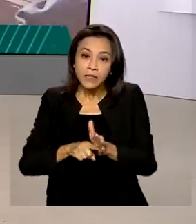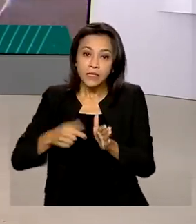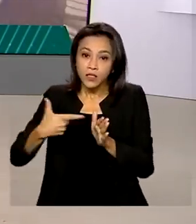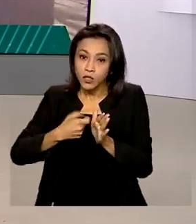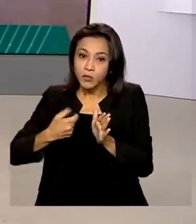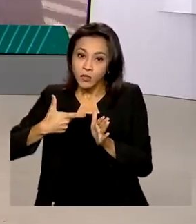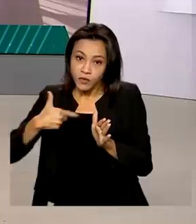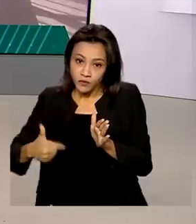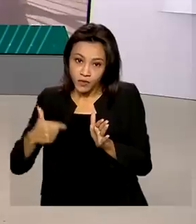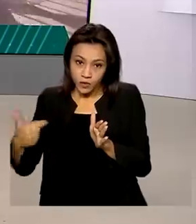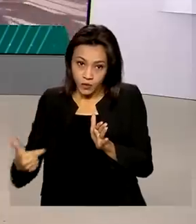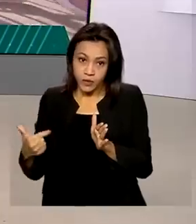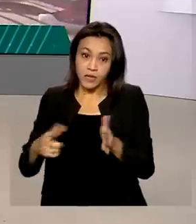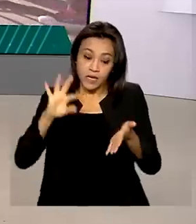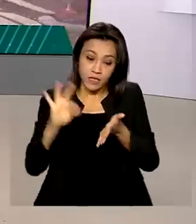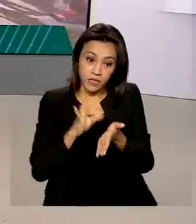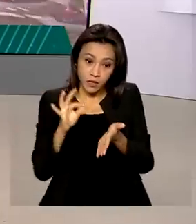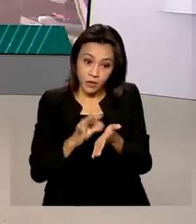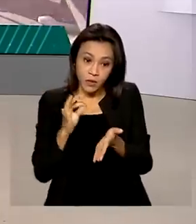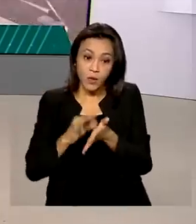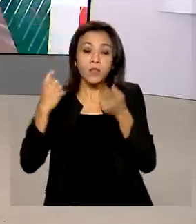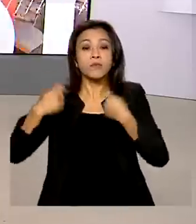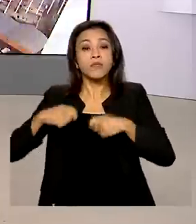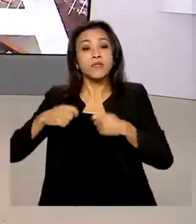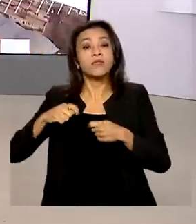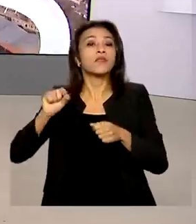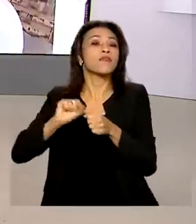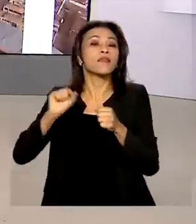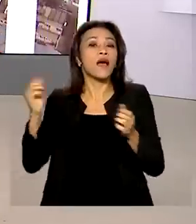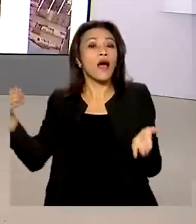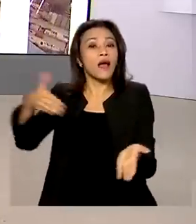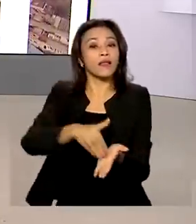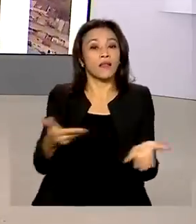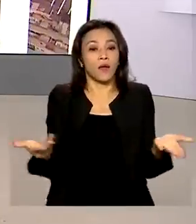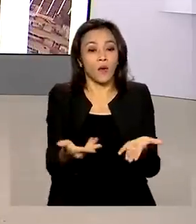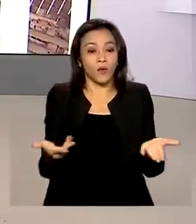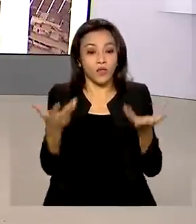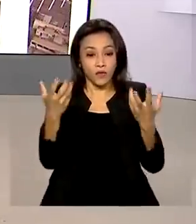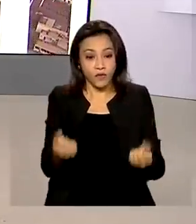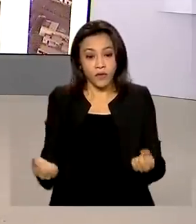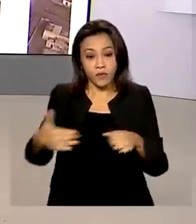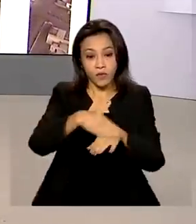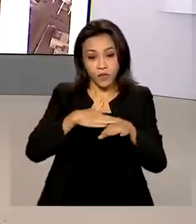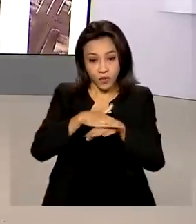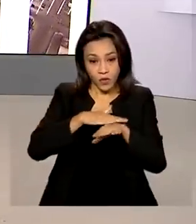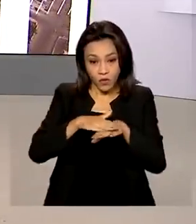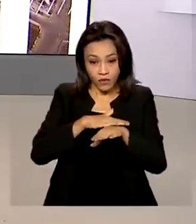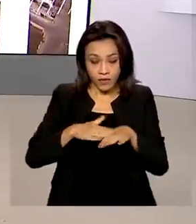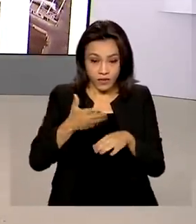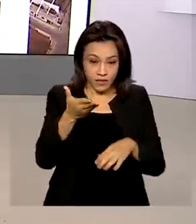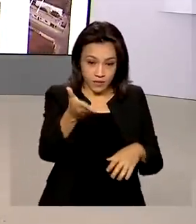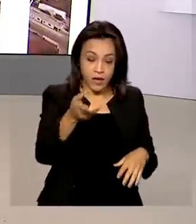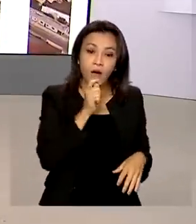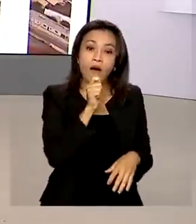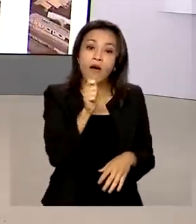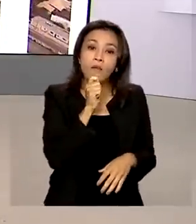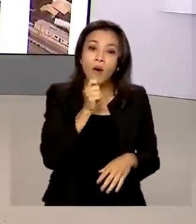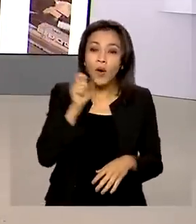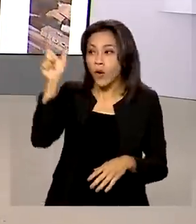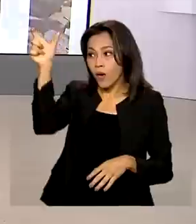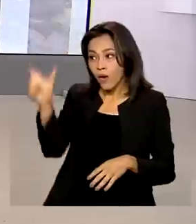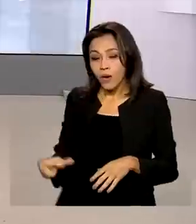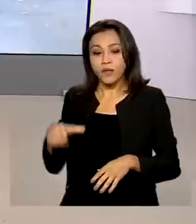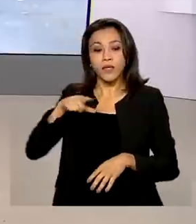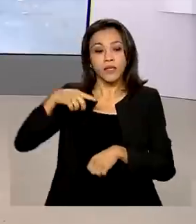devem ser feitas até hoje. Vamos conversar ao vivo com a repórter Márcia Fernandes, que tem as